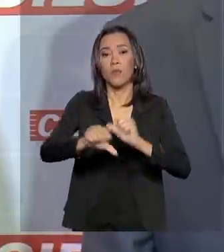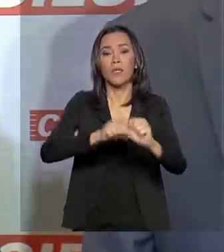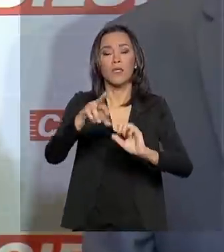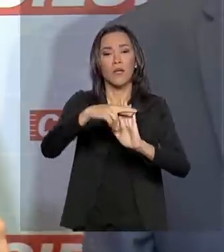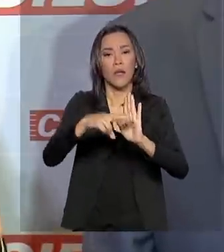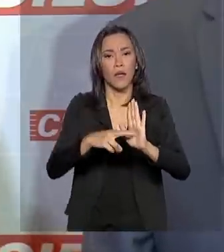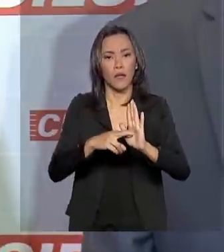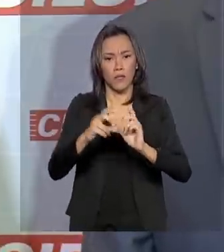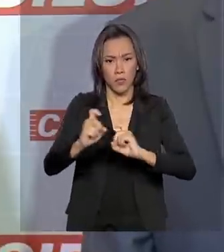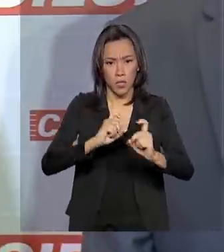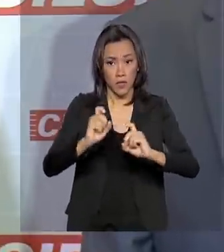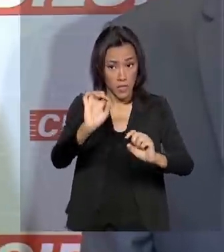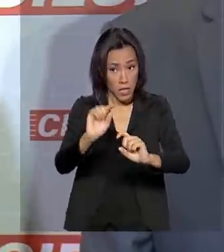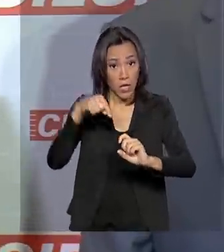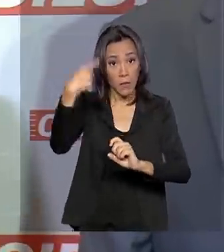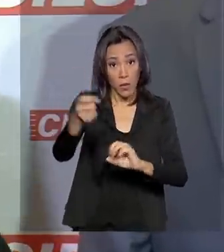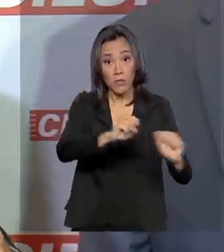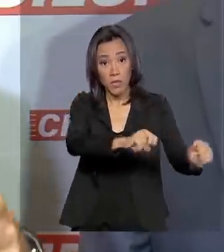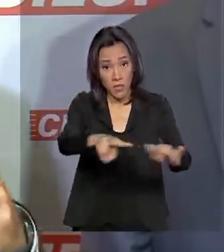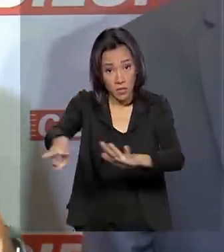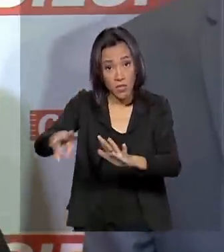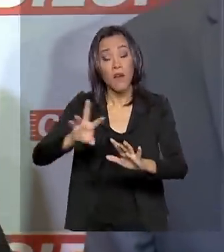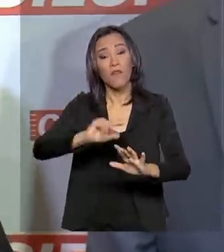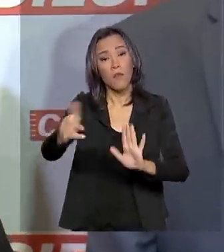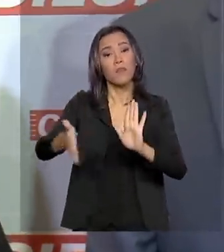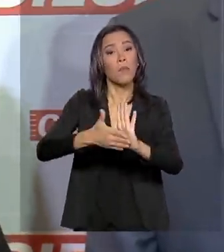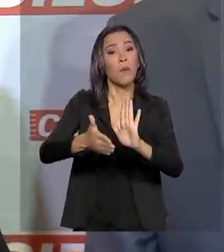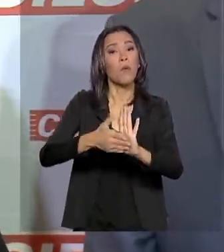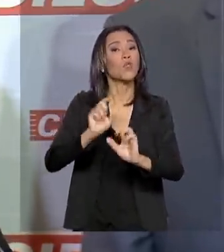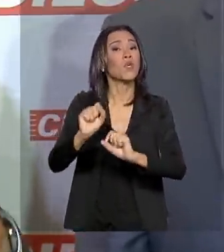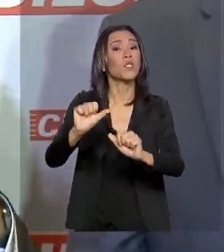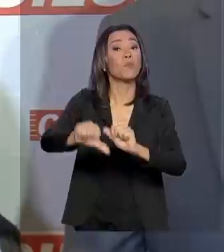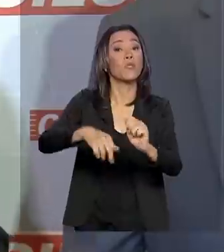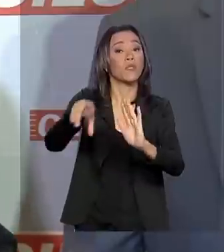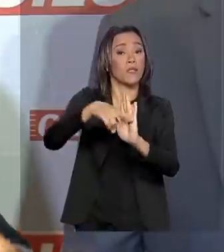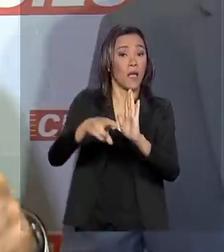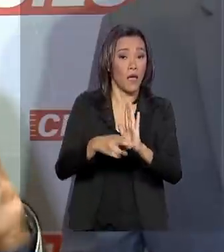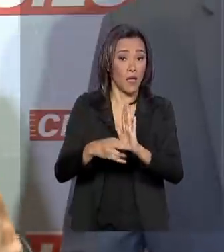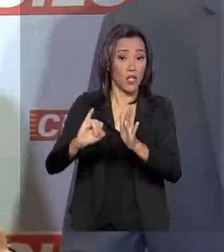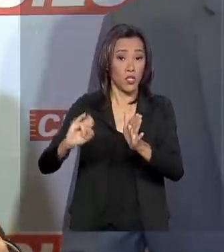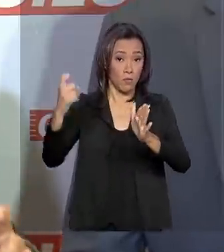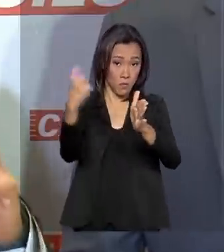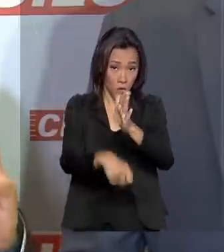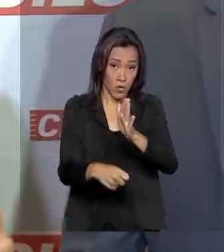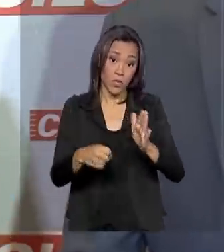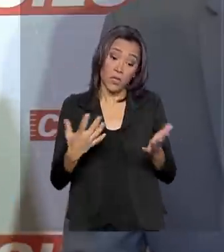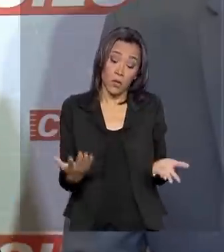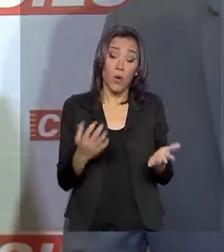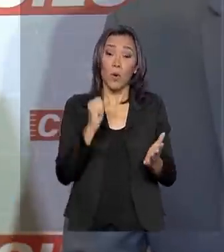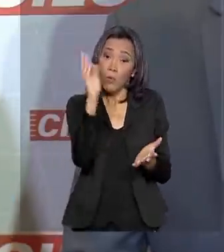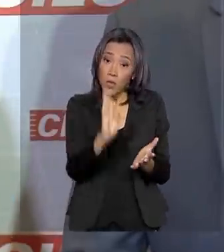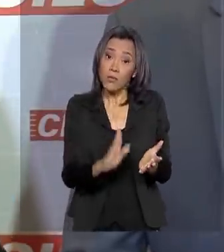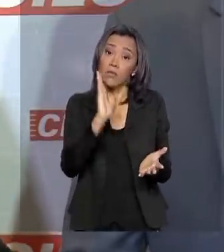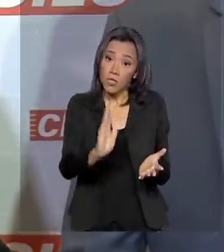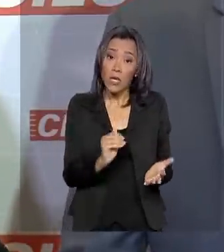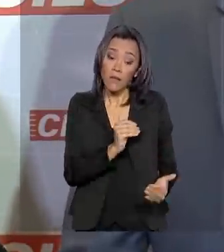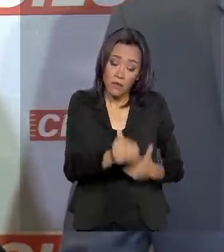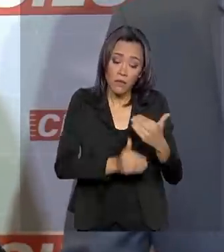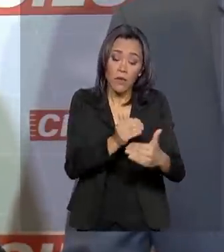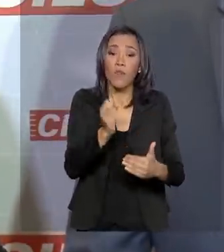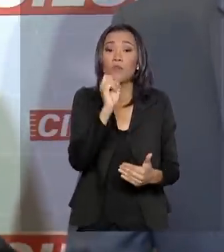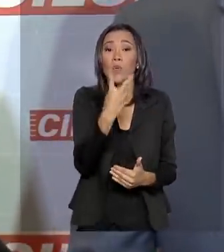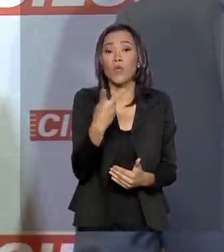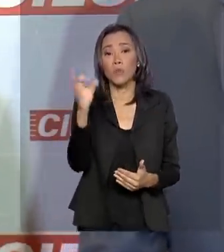semana que vem, já começamos a entrar para a tributária. Então, as reformas seguindo, o Brasil já cresce 2%, pelo menos, nesse